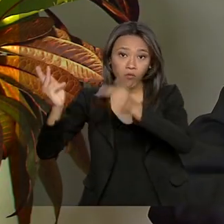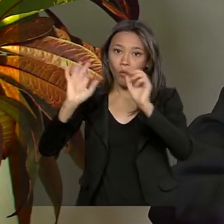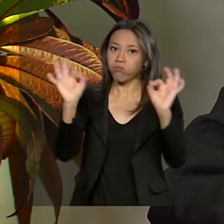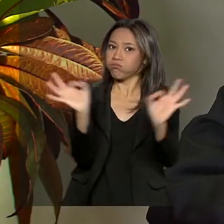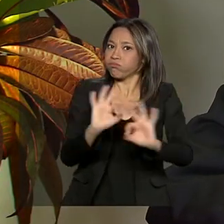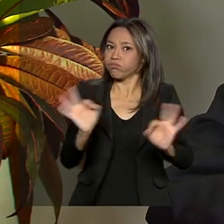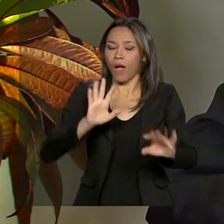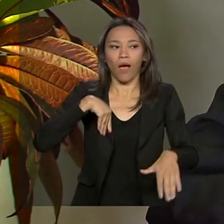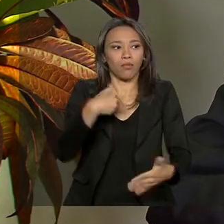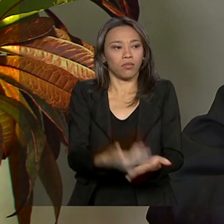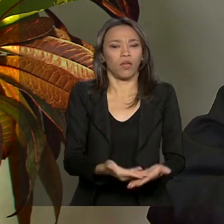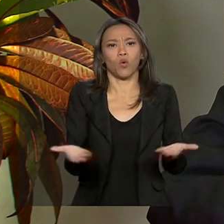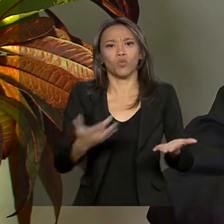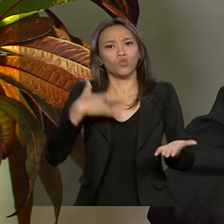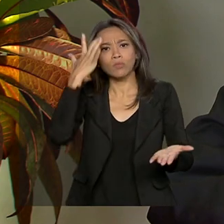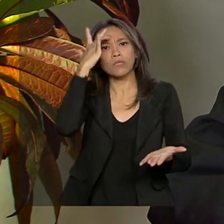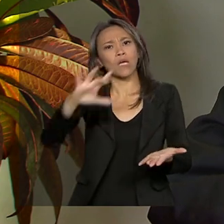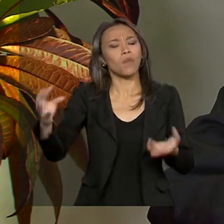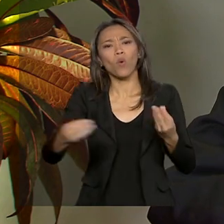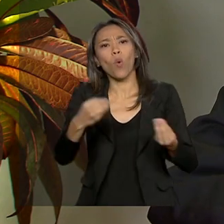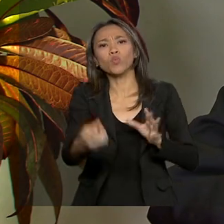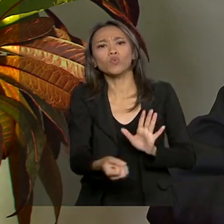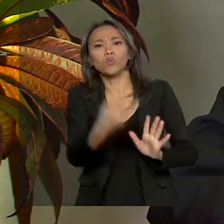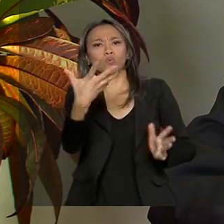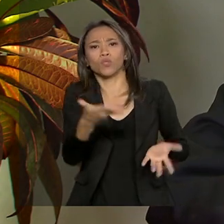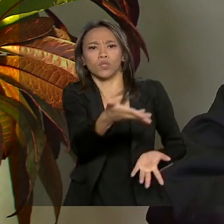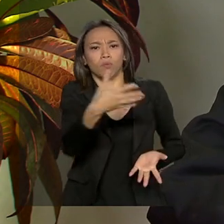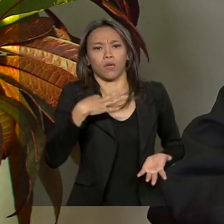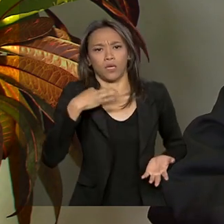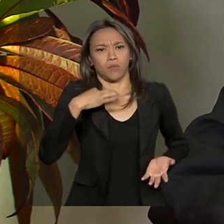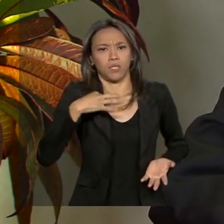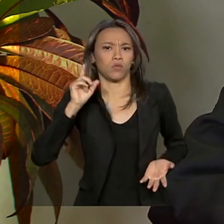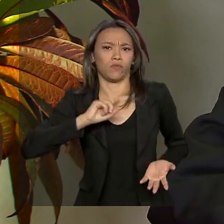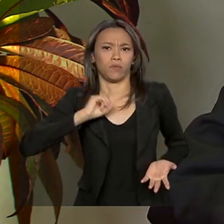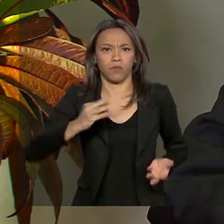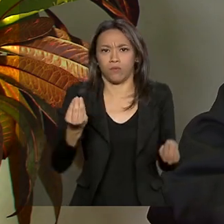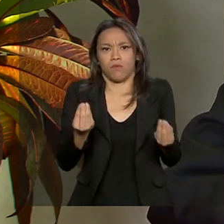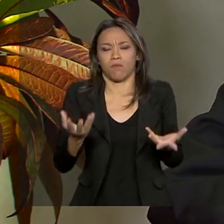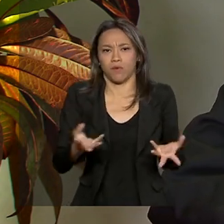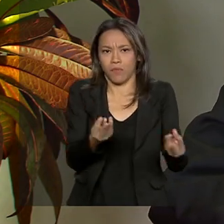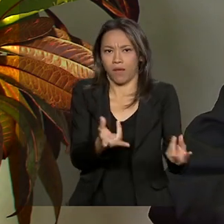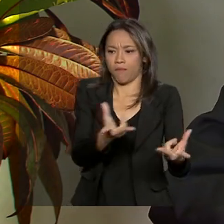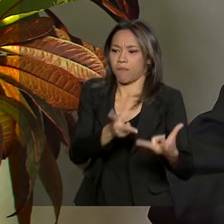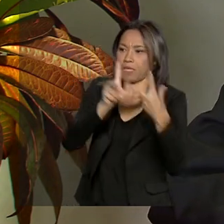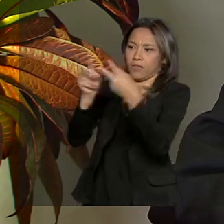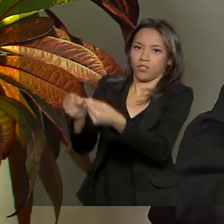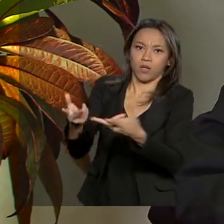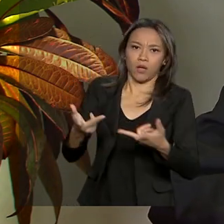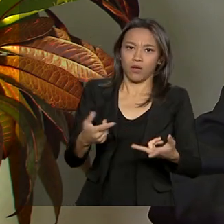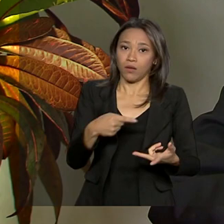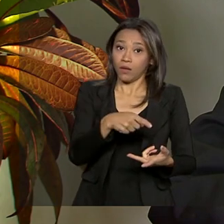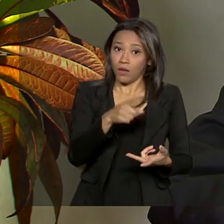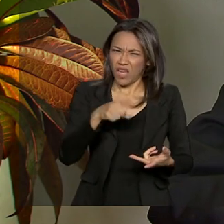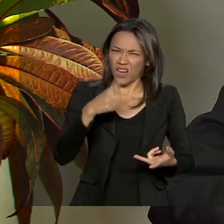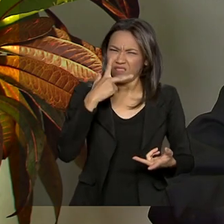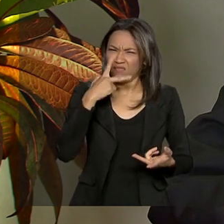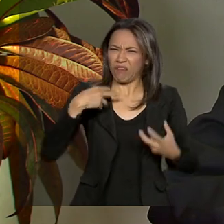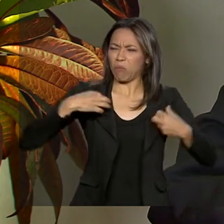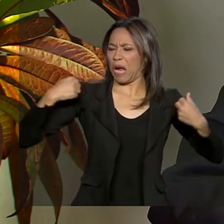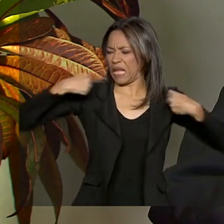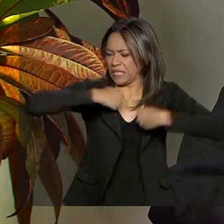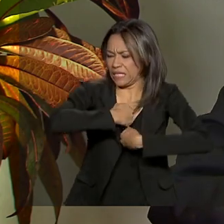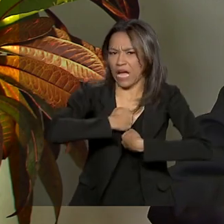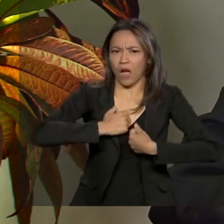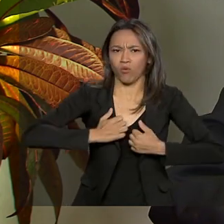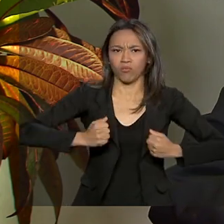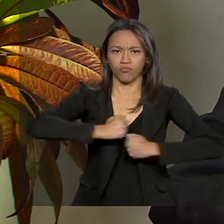Até hoje, não sabemos exatamente como apareceu aquela camisa do Flamengo. Nem era uma camisa, acho que era um casaco, né? Eu sei que